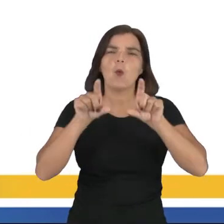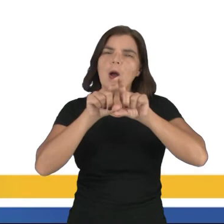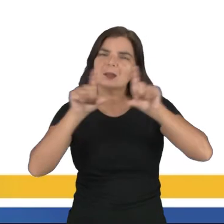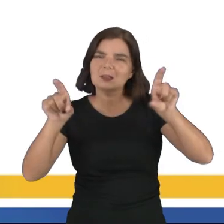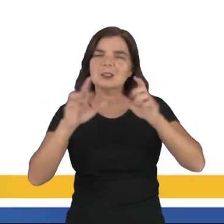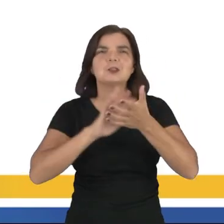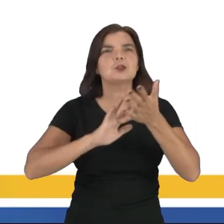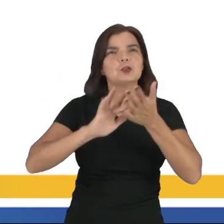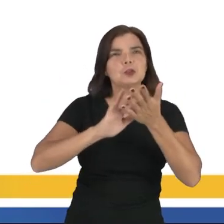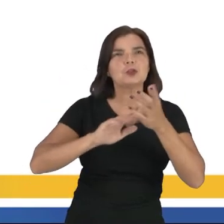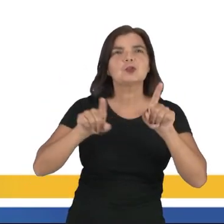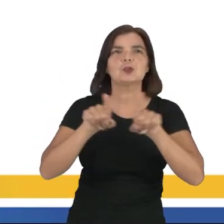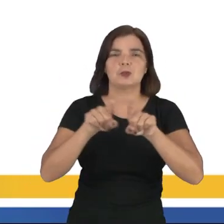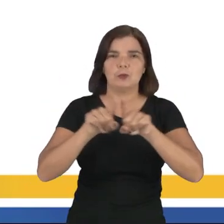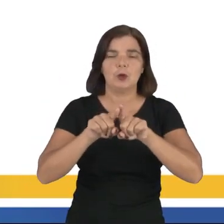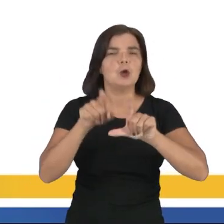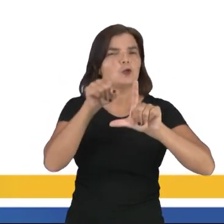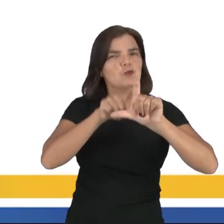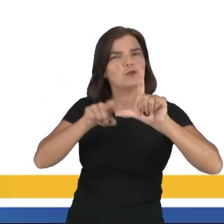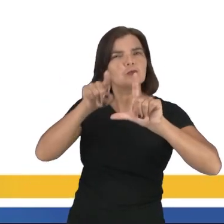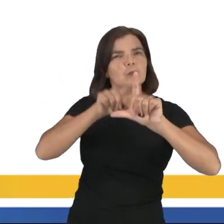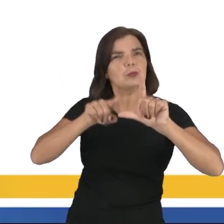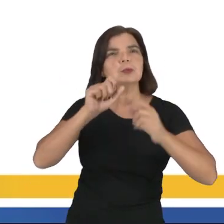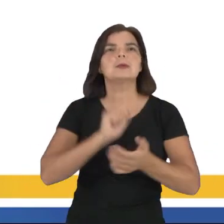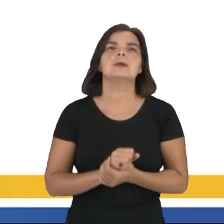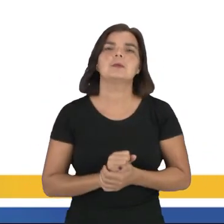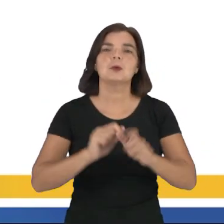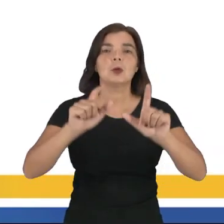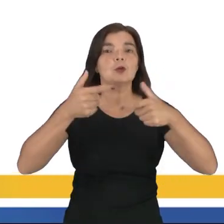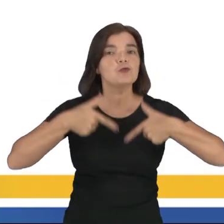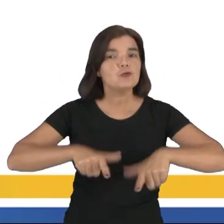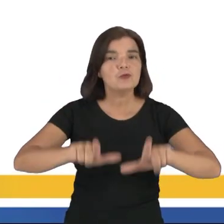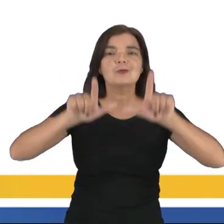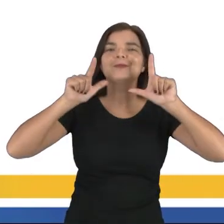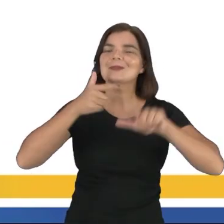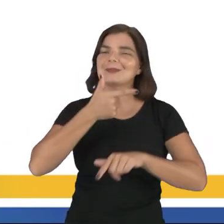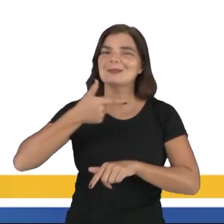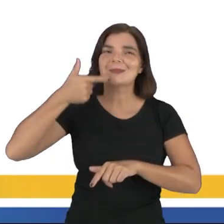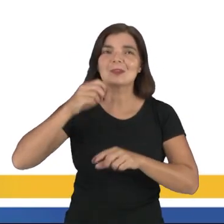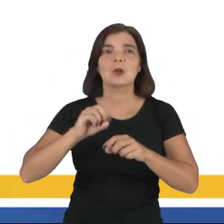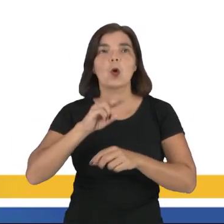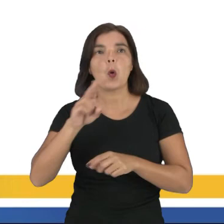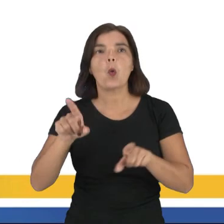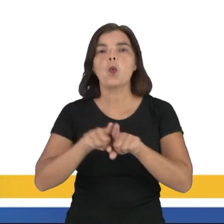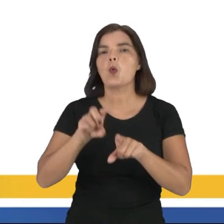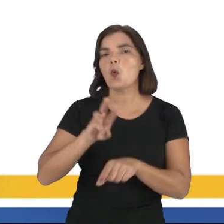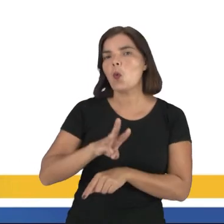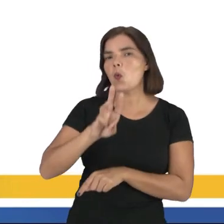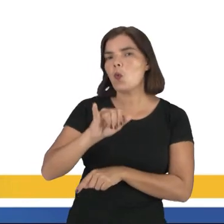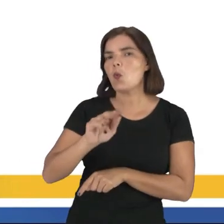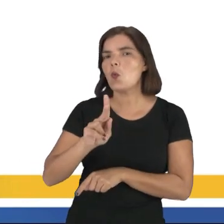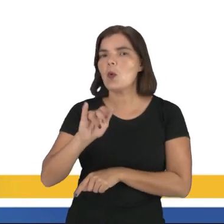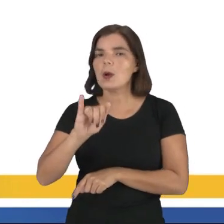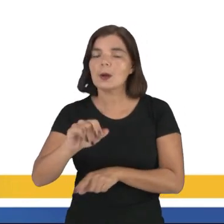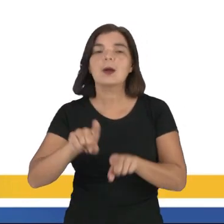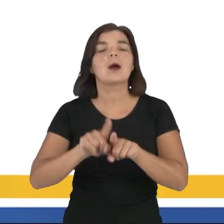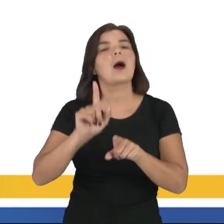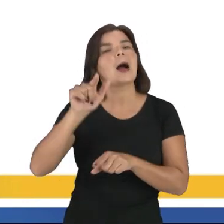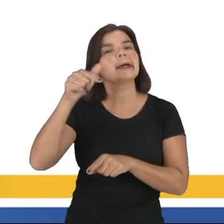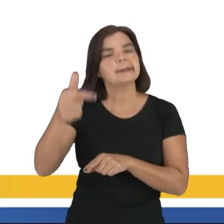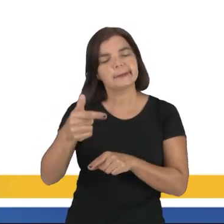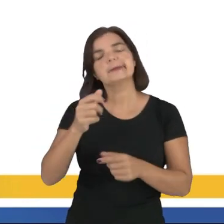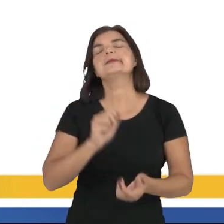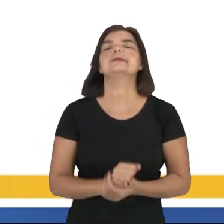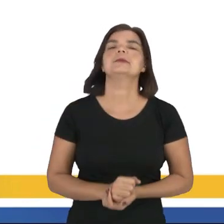digital, se trata de um diff, se trata de um meme ou se trata de uma wiki? Gente, as outras